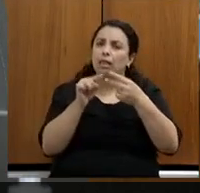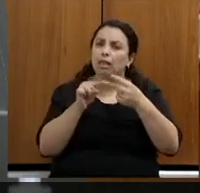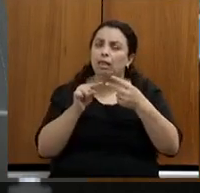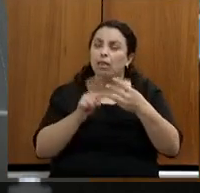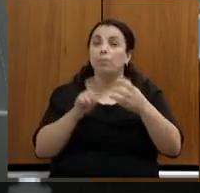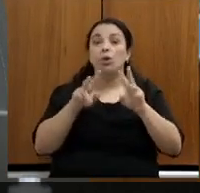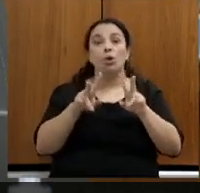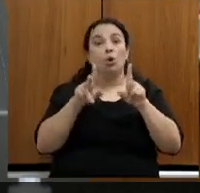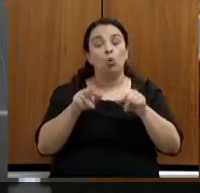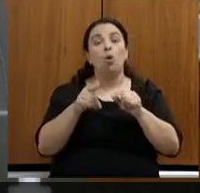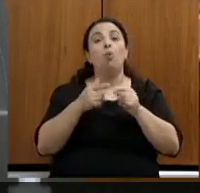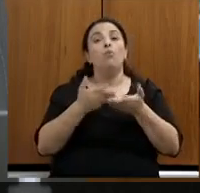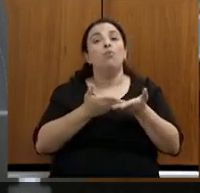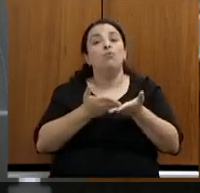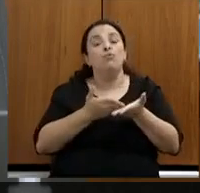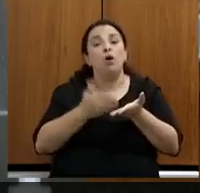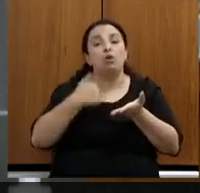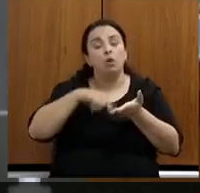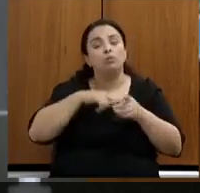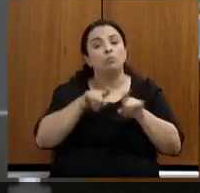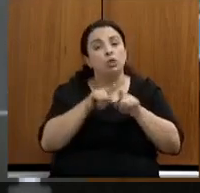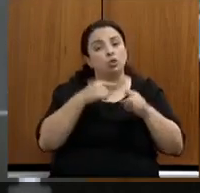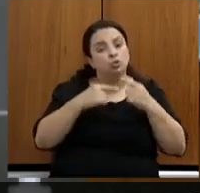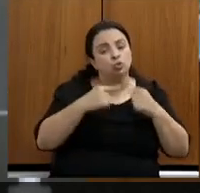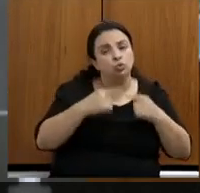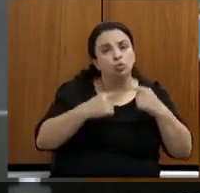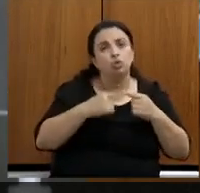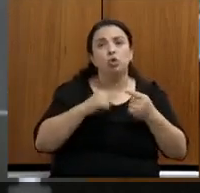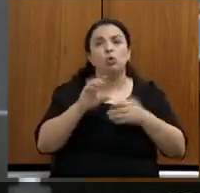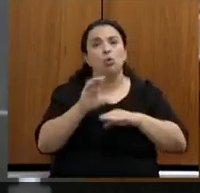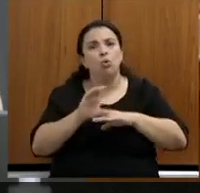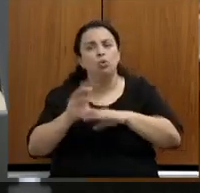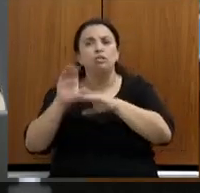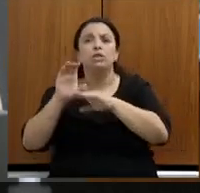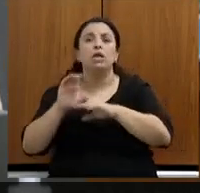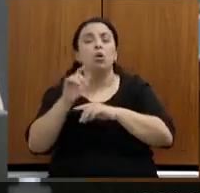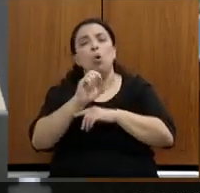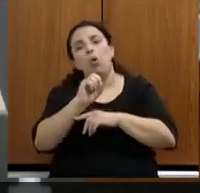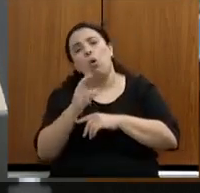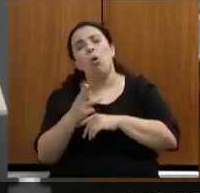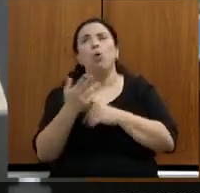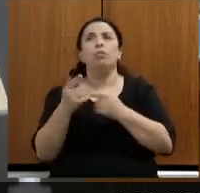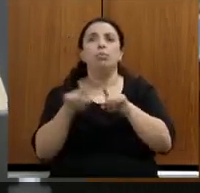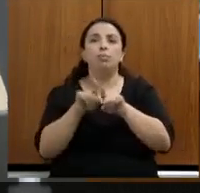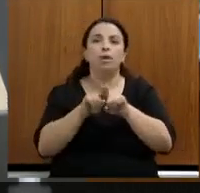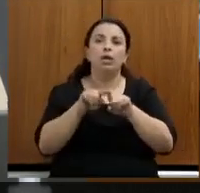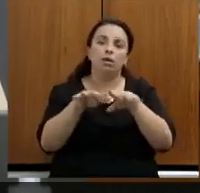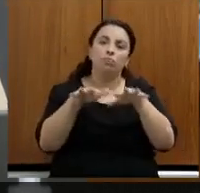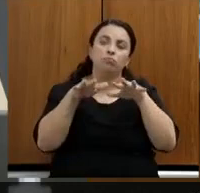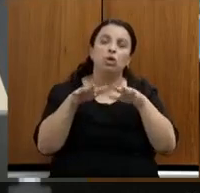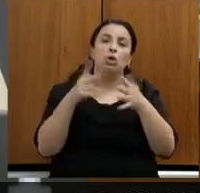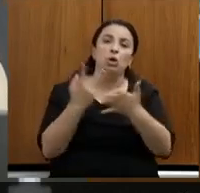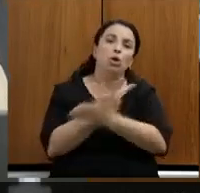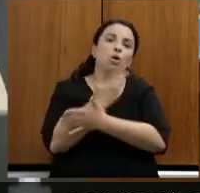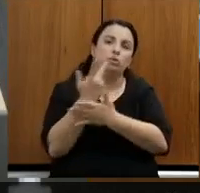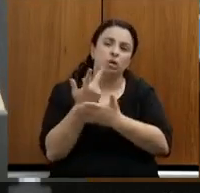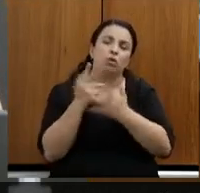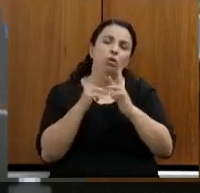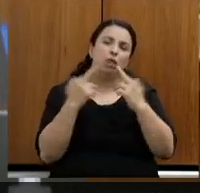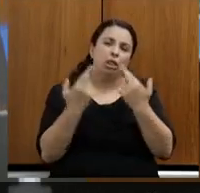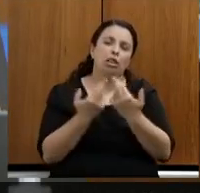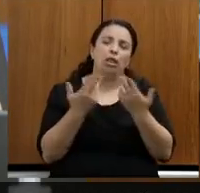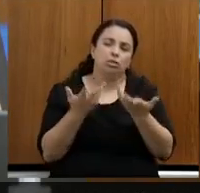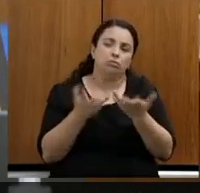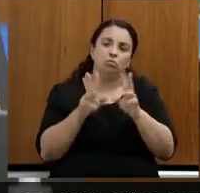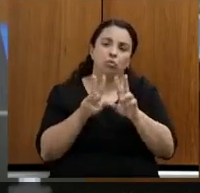seja no próprio Conselho Estadual de Recursos Ídicos, ou seja, em reuniões constantes que estamos fazendo com eles sobre